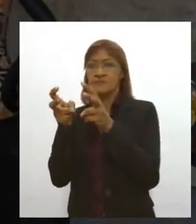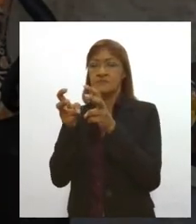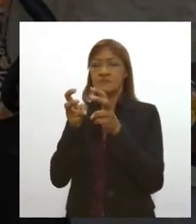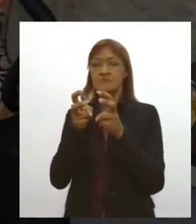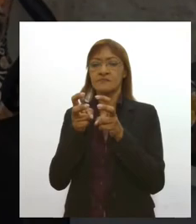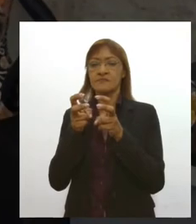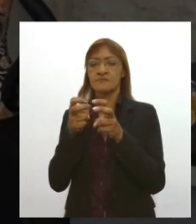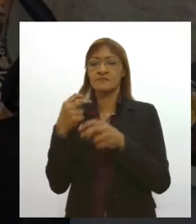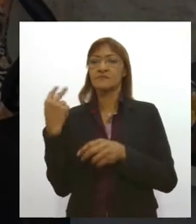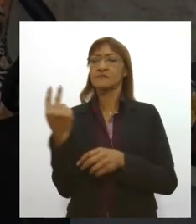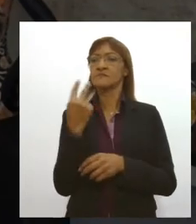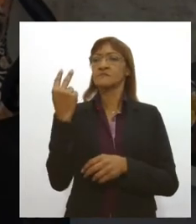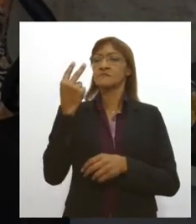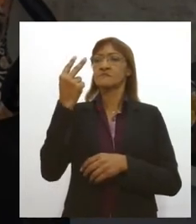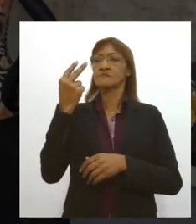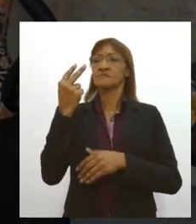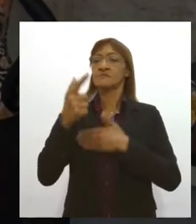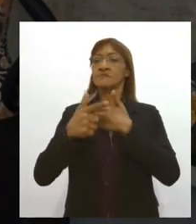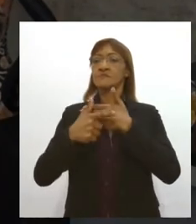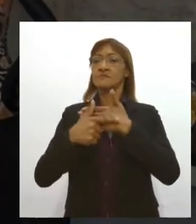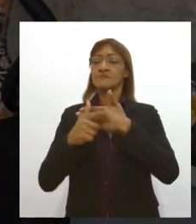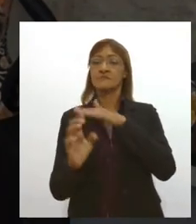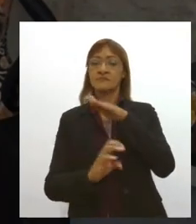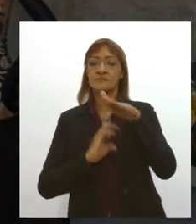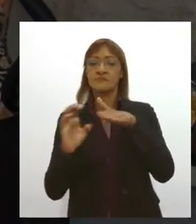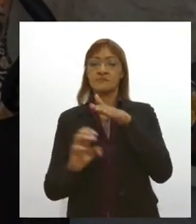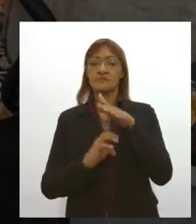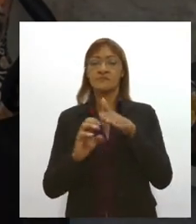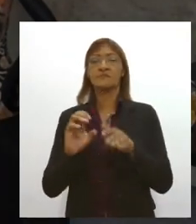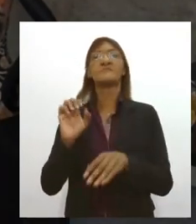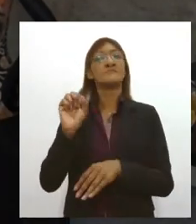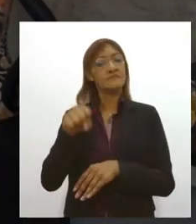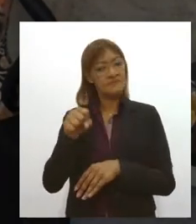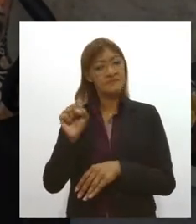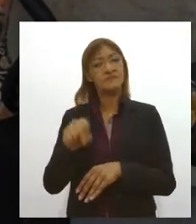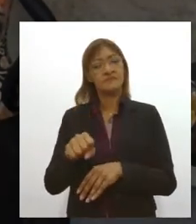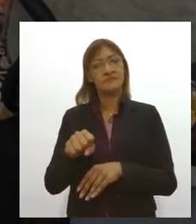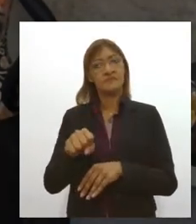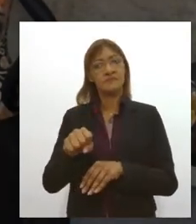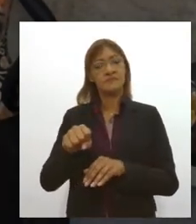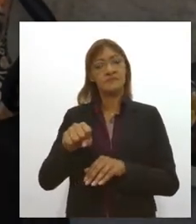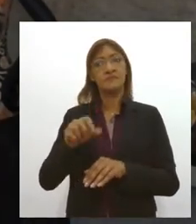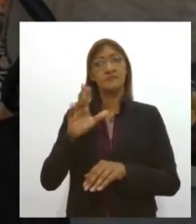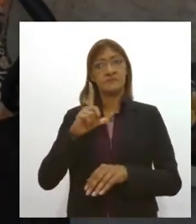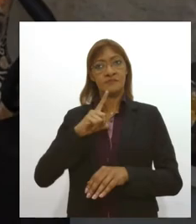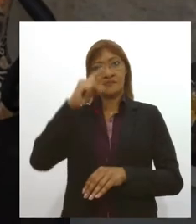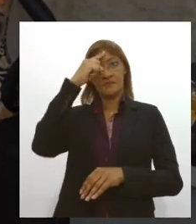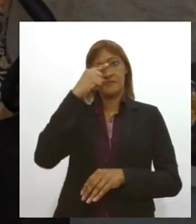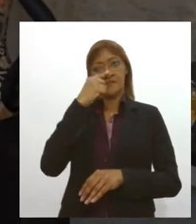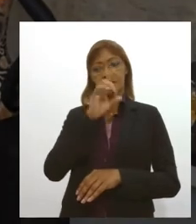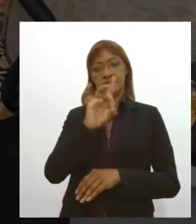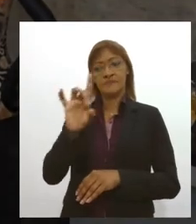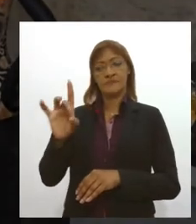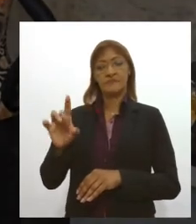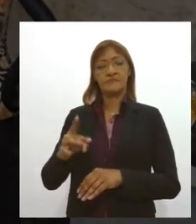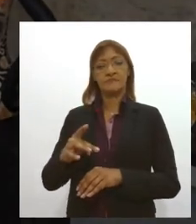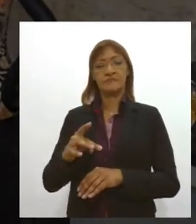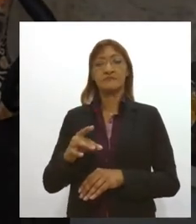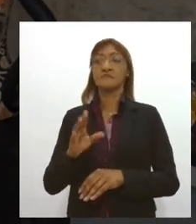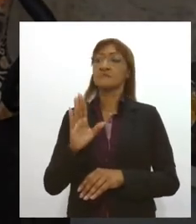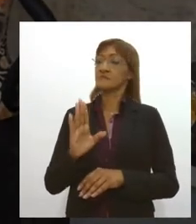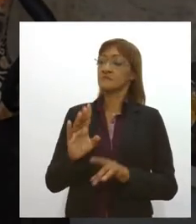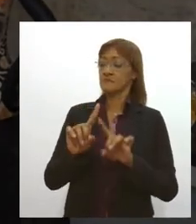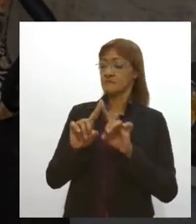a missão da empresa que aí sim exige um padrão de cada um mesmo dentro desses padrões